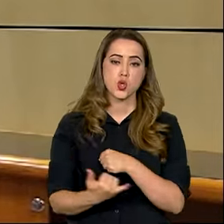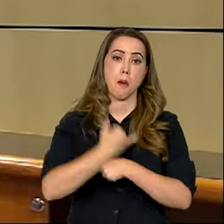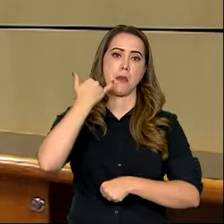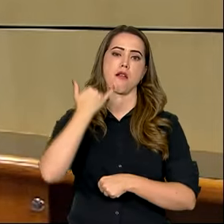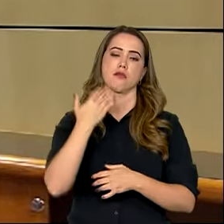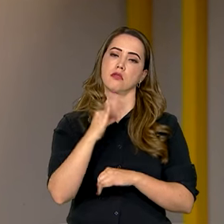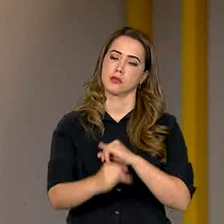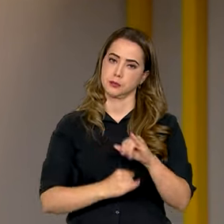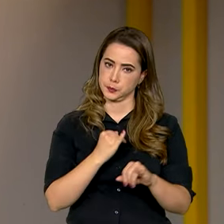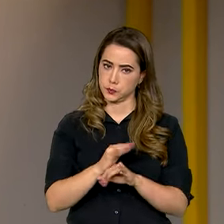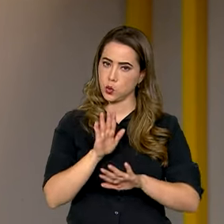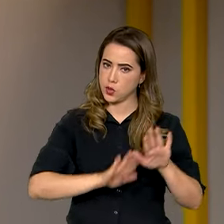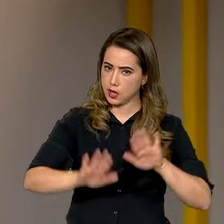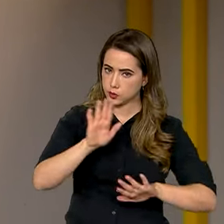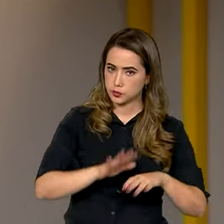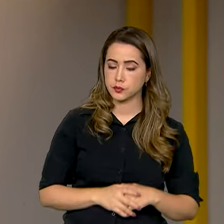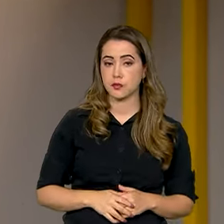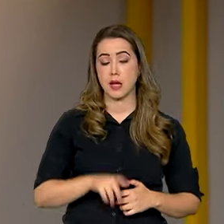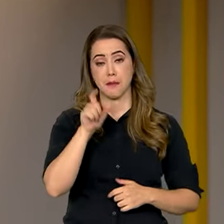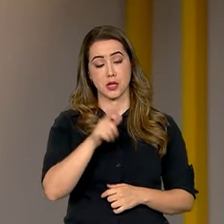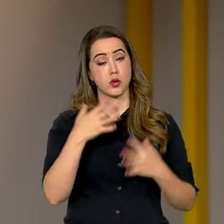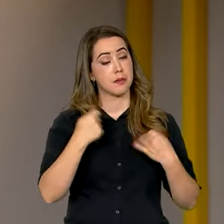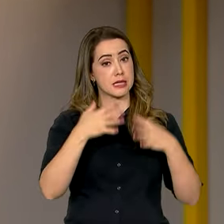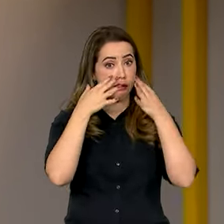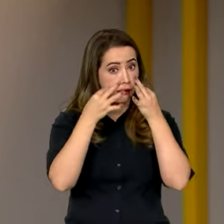ambiente digital. É verdade, o consumidor tem que ficar bem atento.